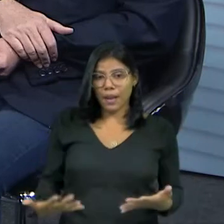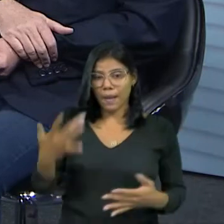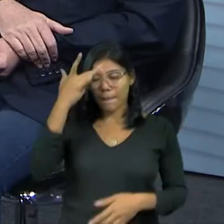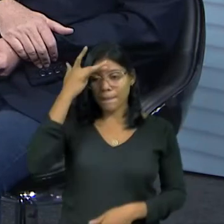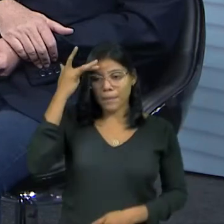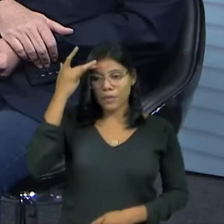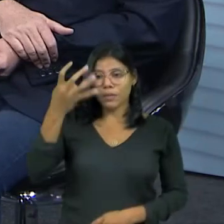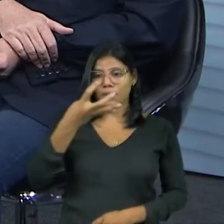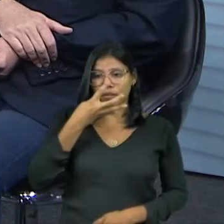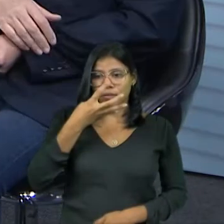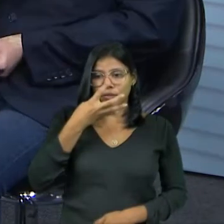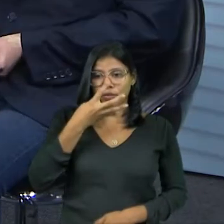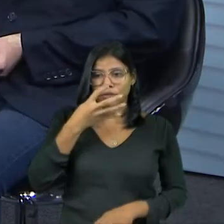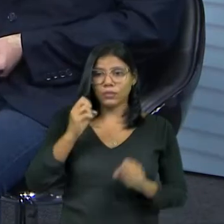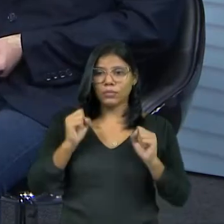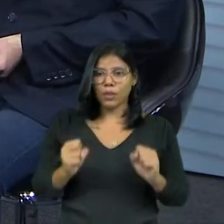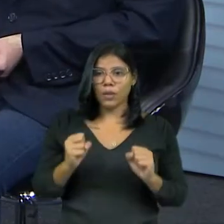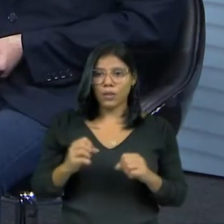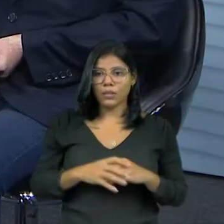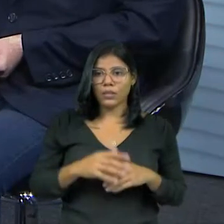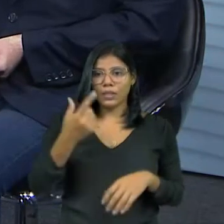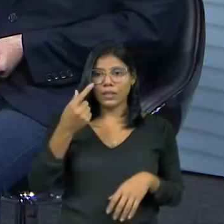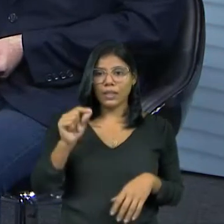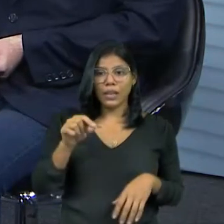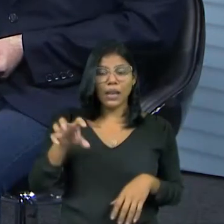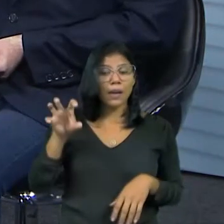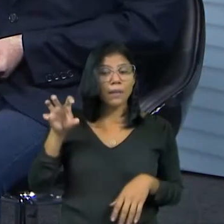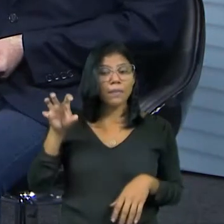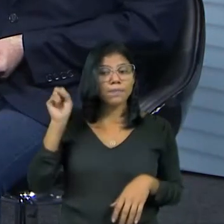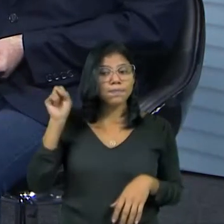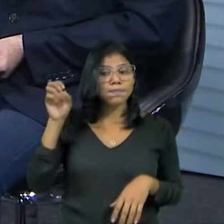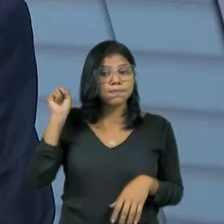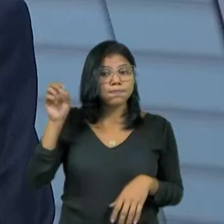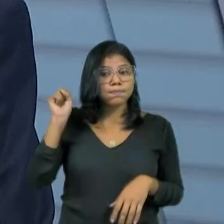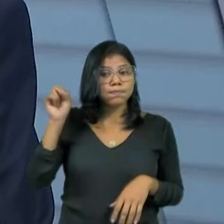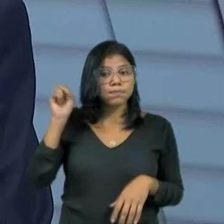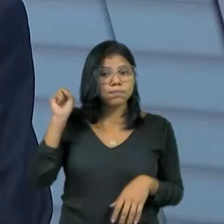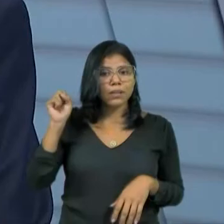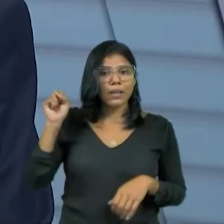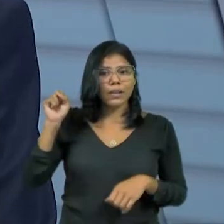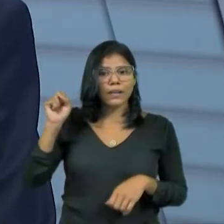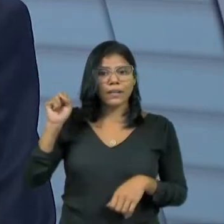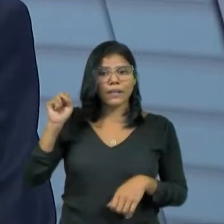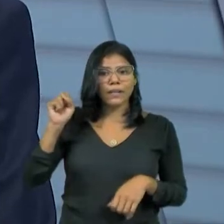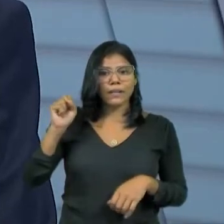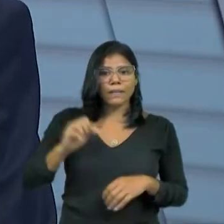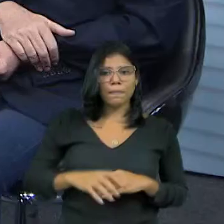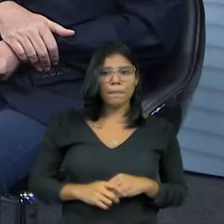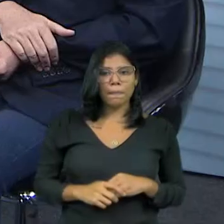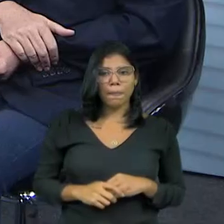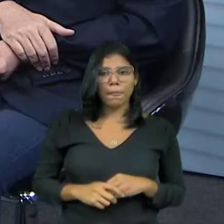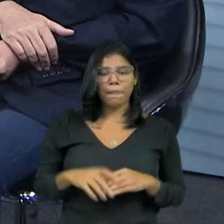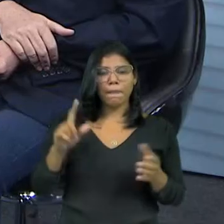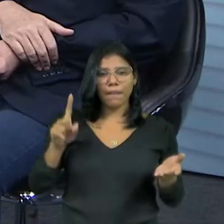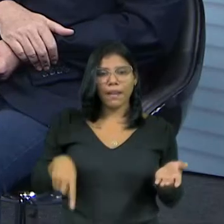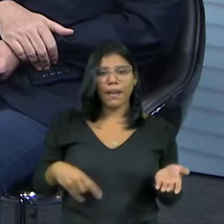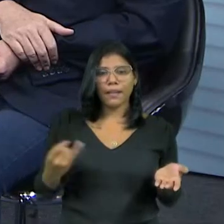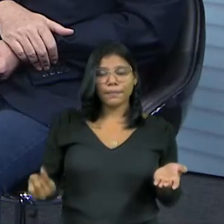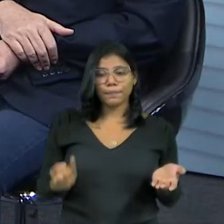nos assistindo pode... E principalmente quem está nos ouvindo pelas ondas da FM Assembleia 96. Pronto. É um recurso